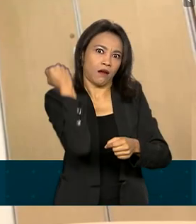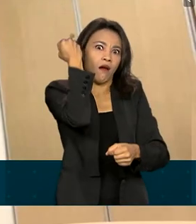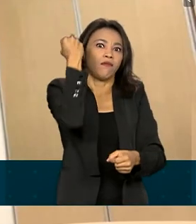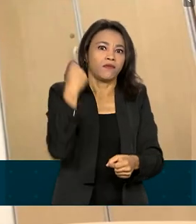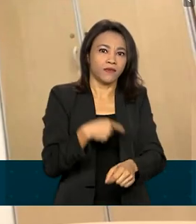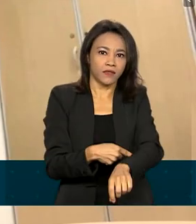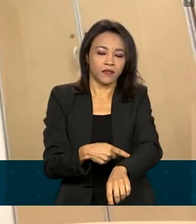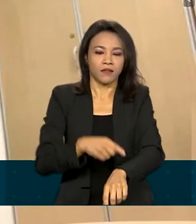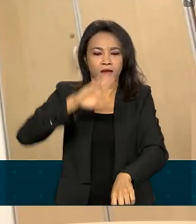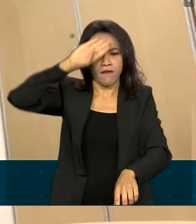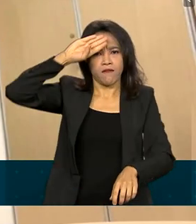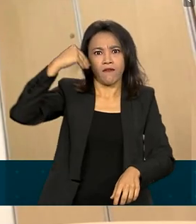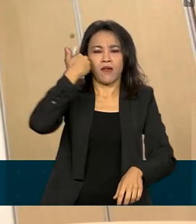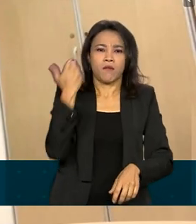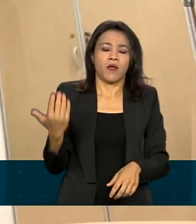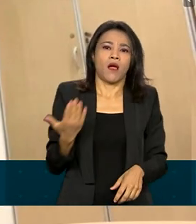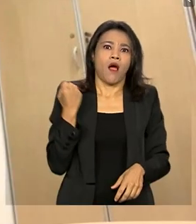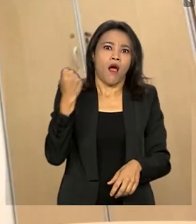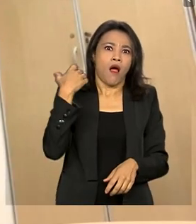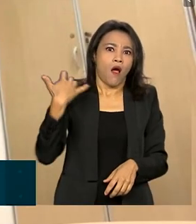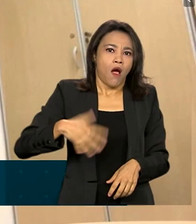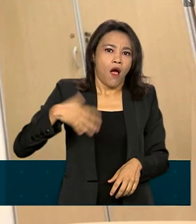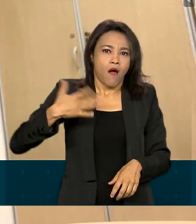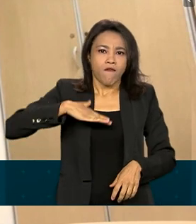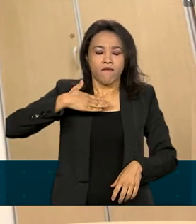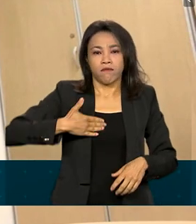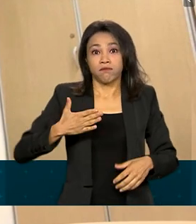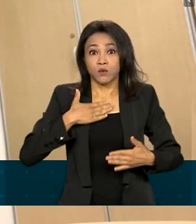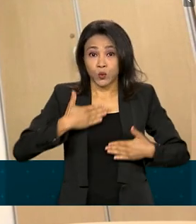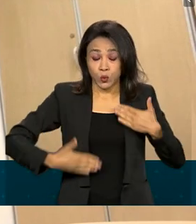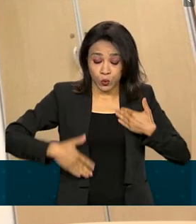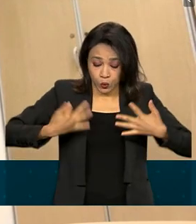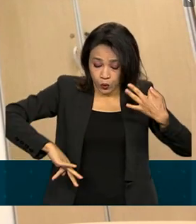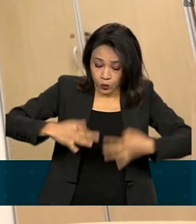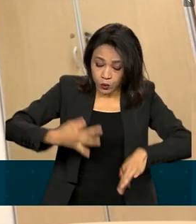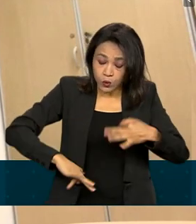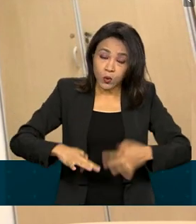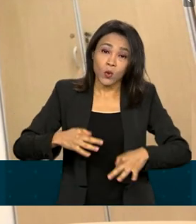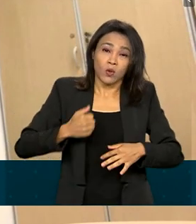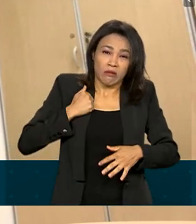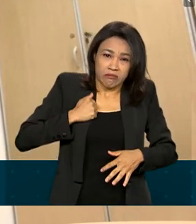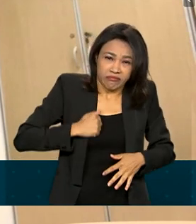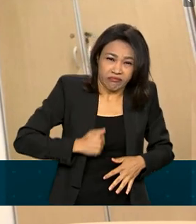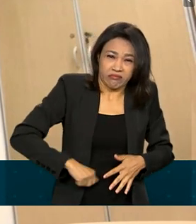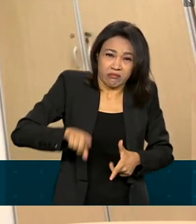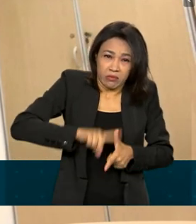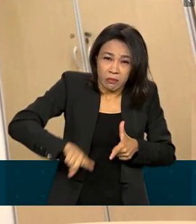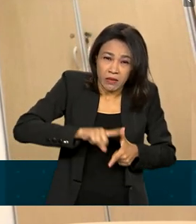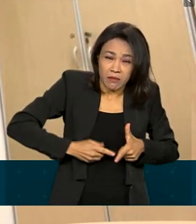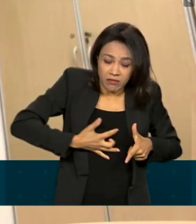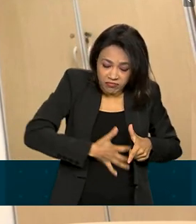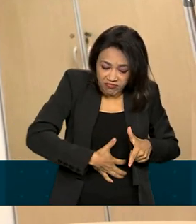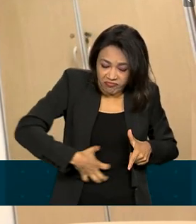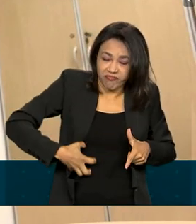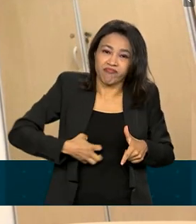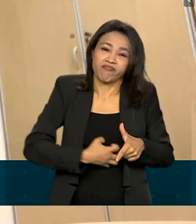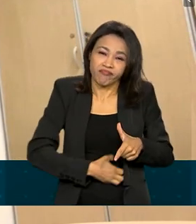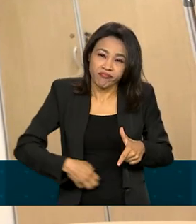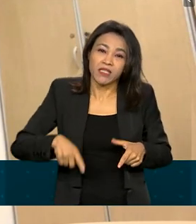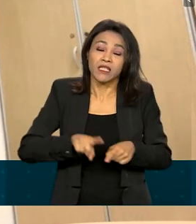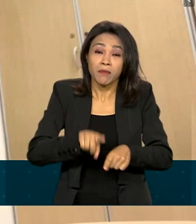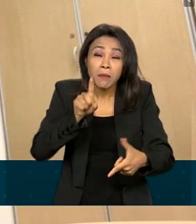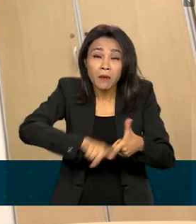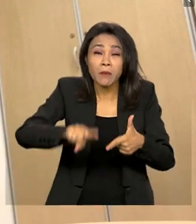Febre alta, dores pelo corpo, a gente pode ter os sintomas gastrointestinais e esses sintomas podem vir acompanhados de sintomas